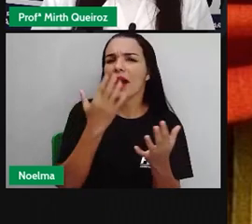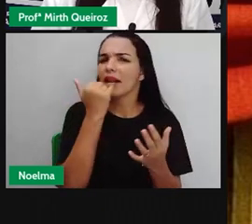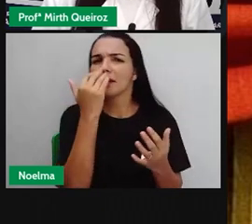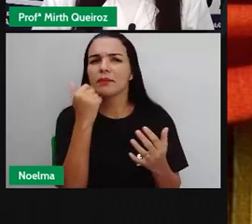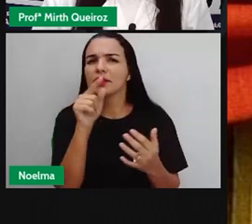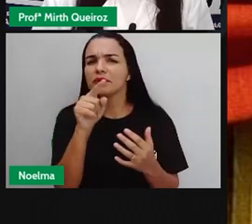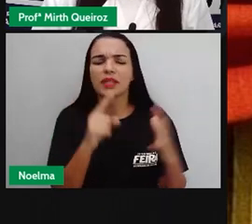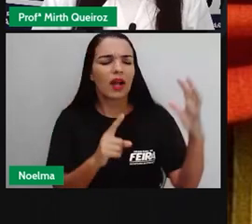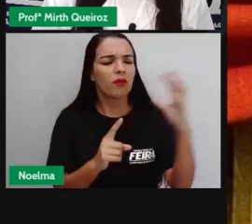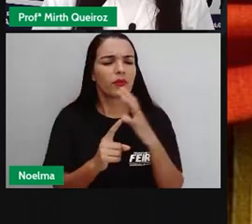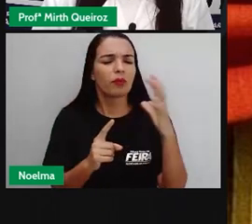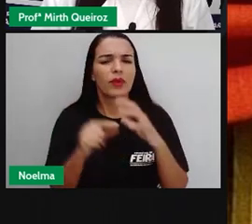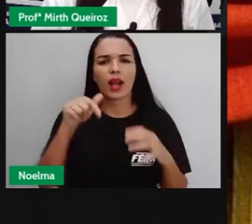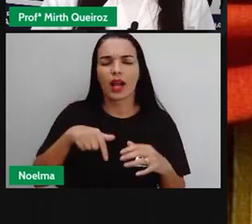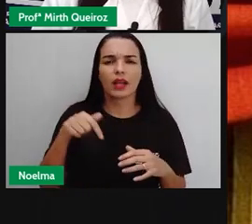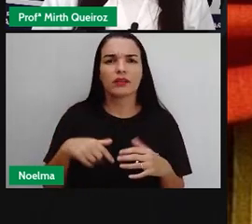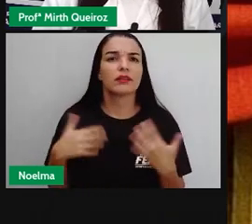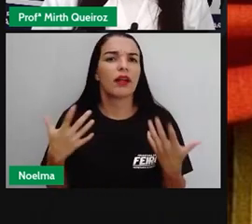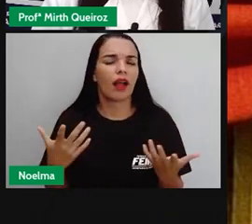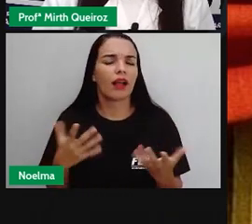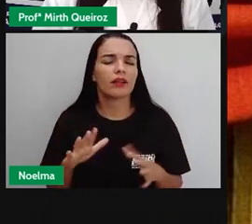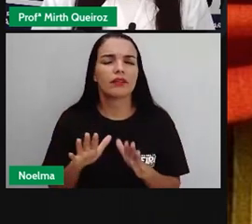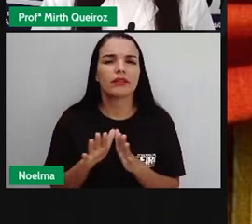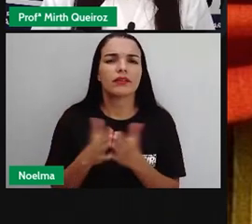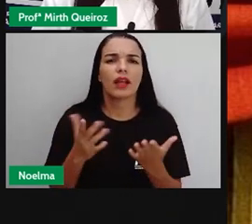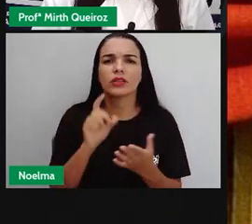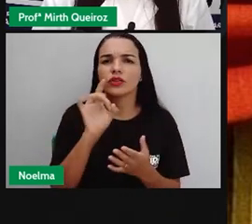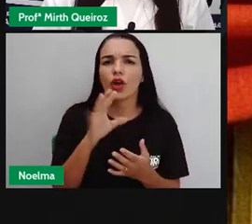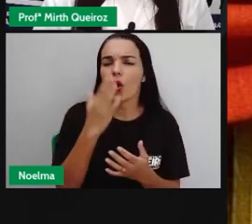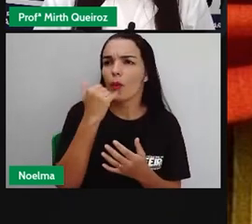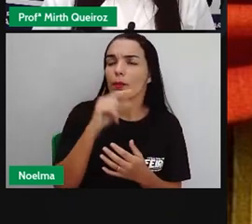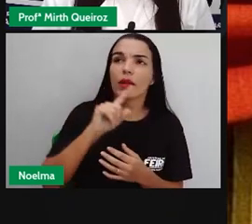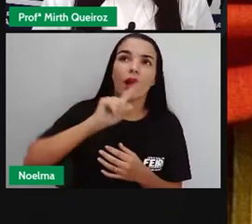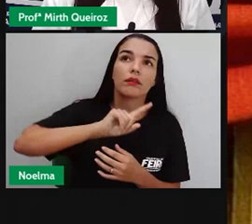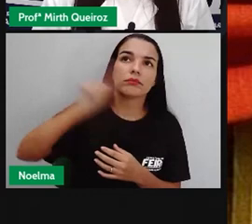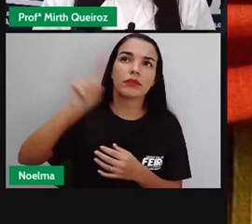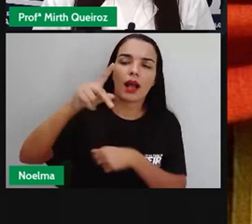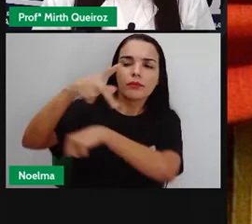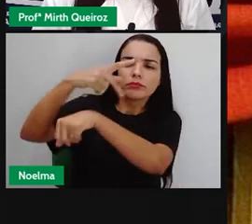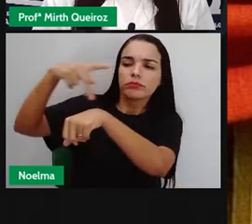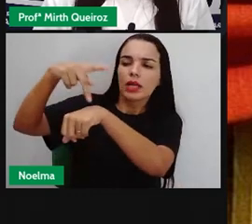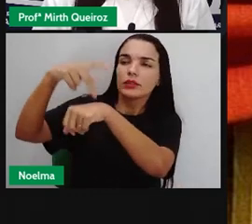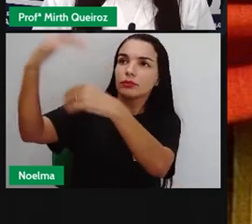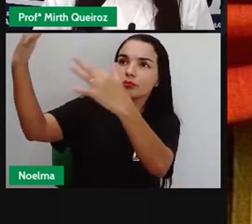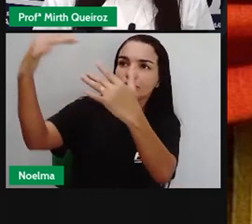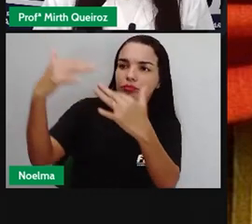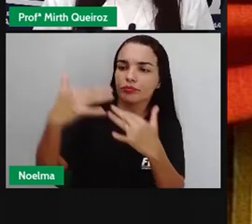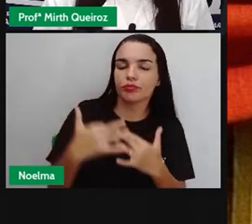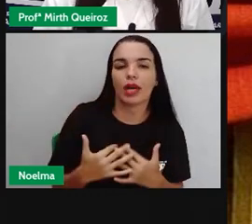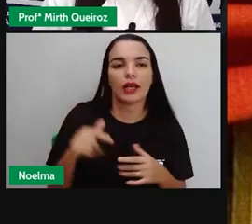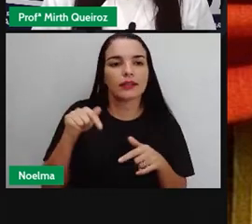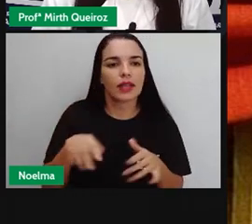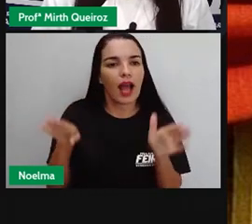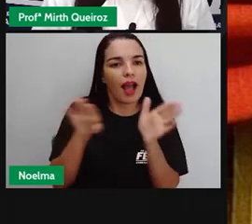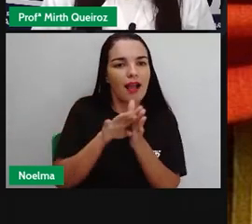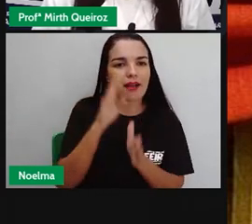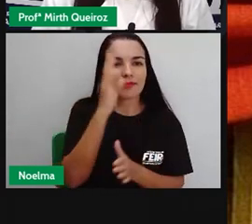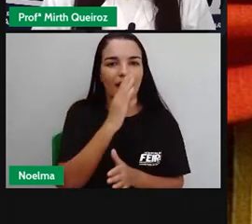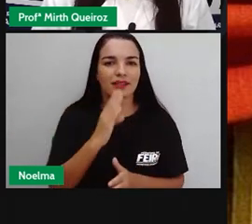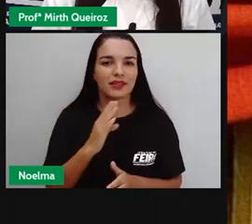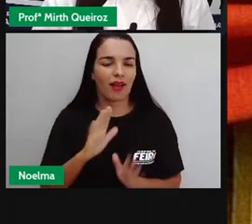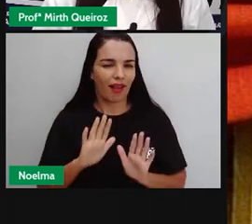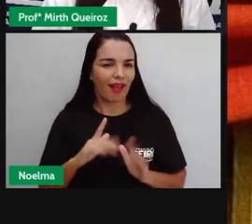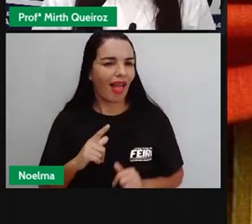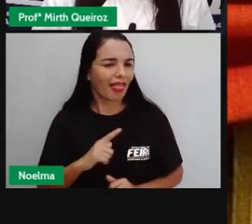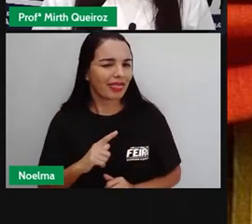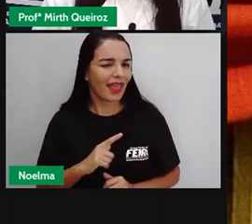aí que não são alimentos brasileiros, que são alimentos que vieram a partir aí da influência de outros povos? A gente tem